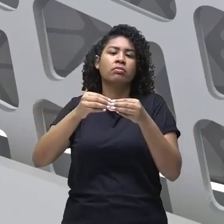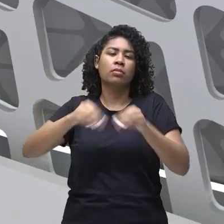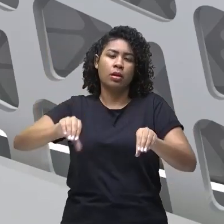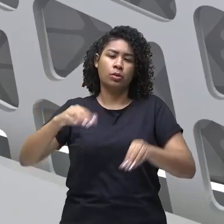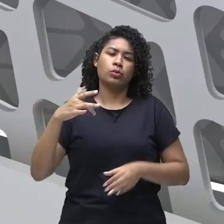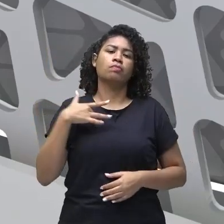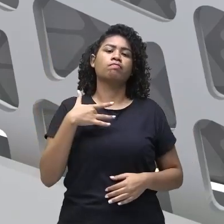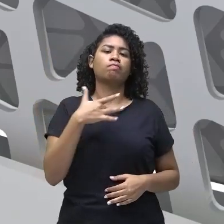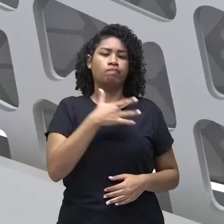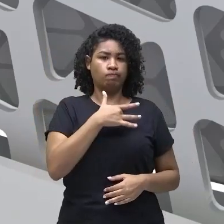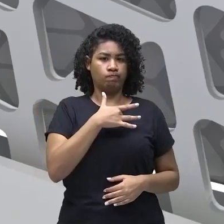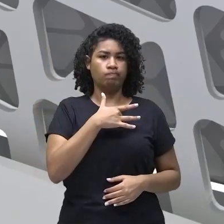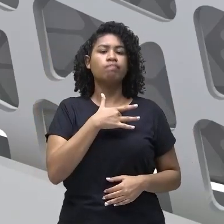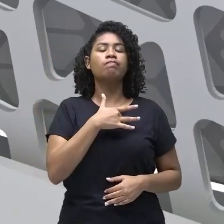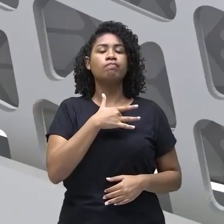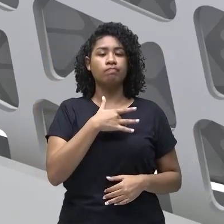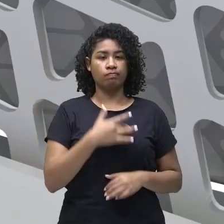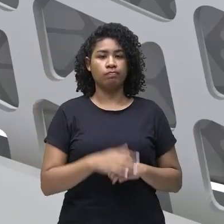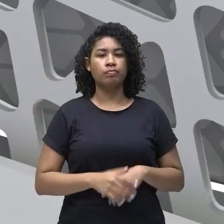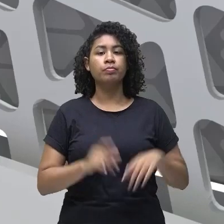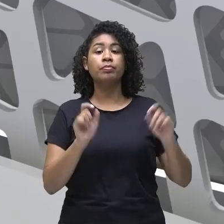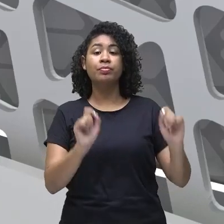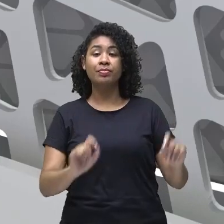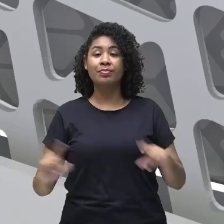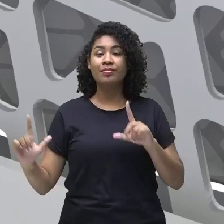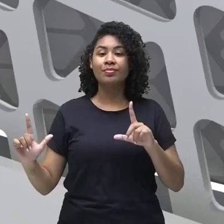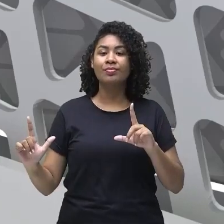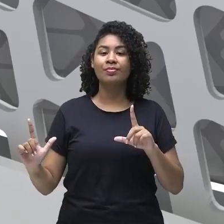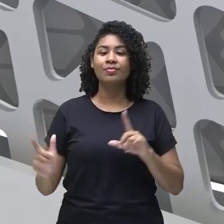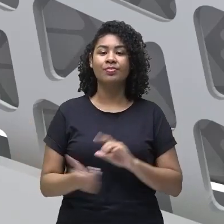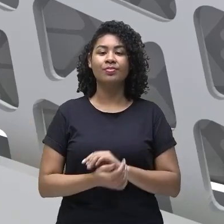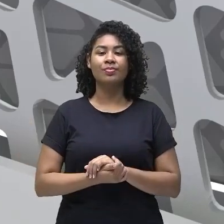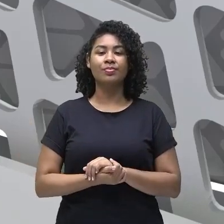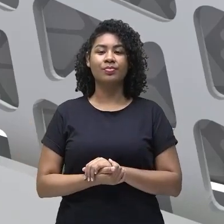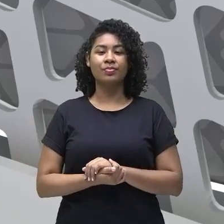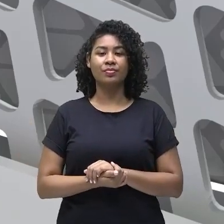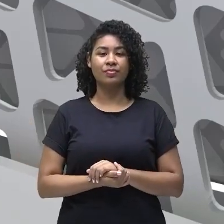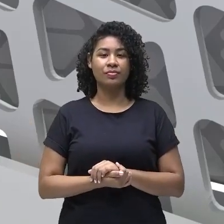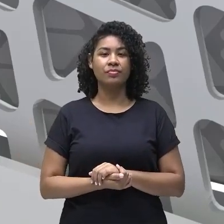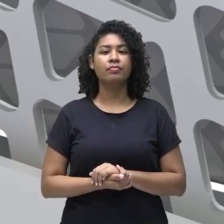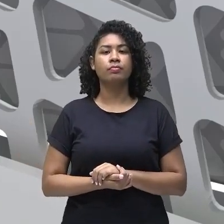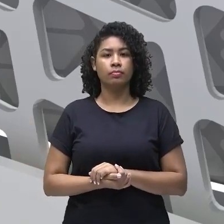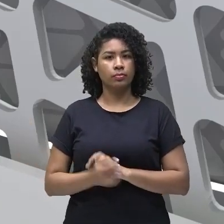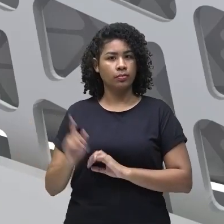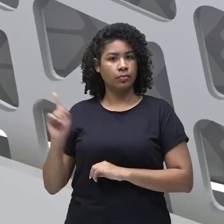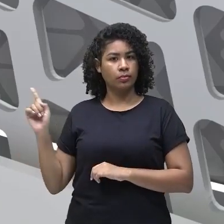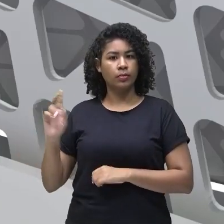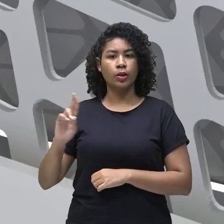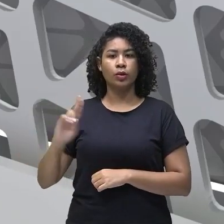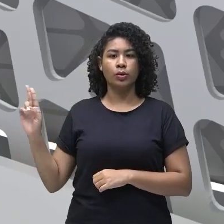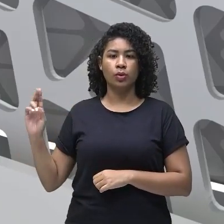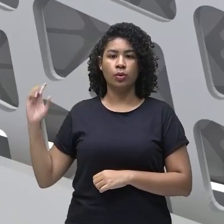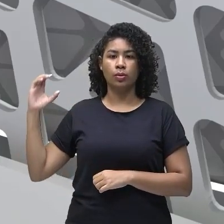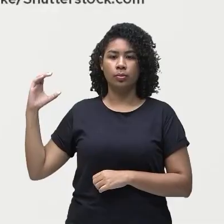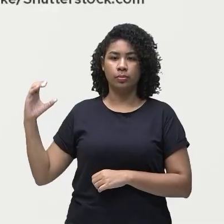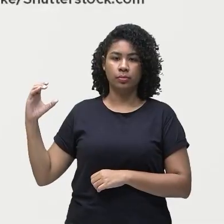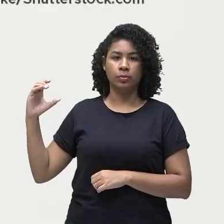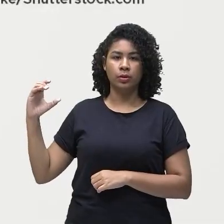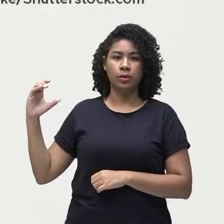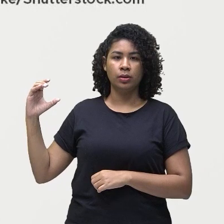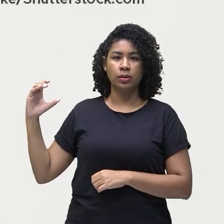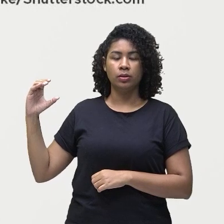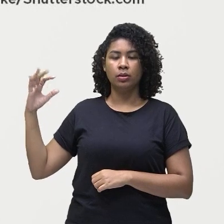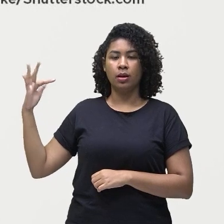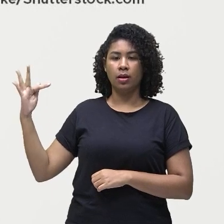a gente. Vamos continuar com outro gás. Esse gás é o clorofluorcarbono